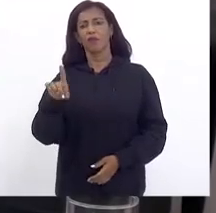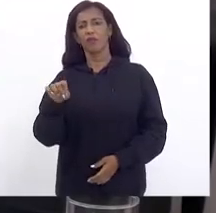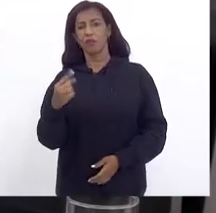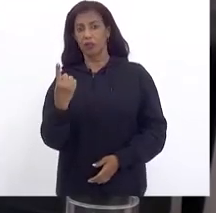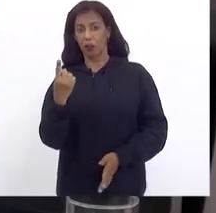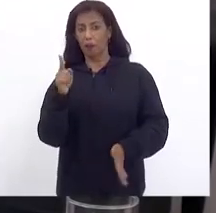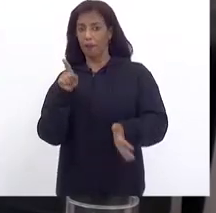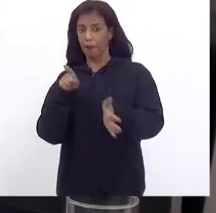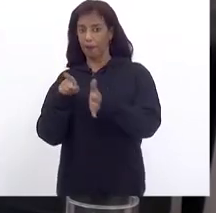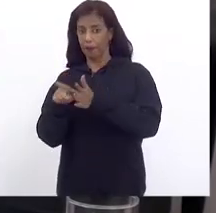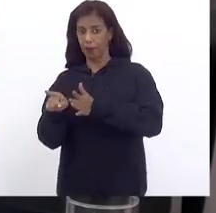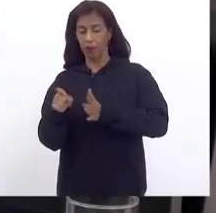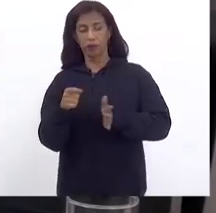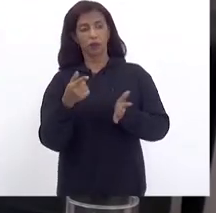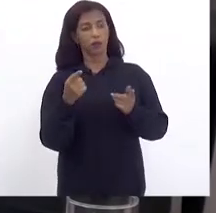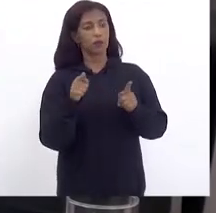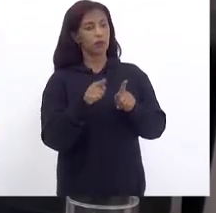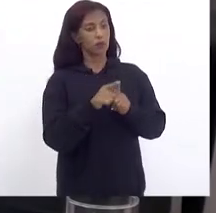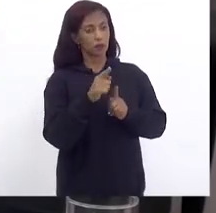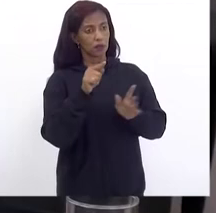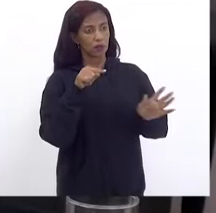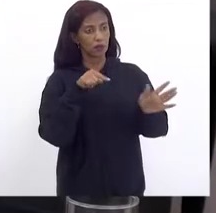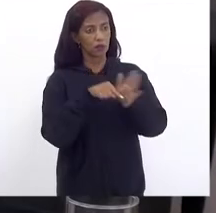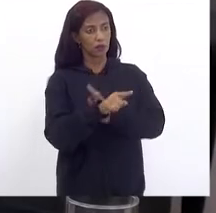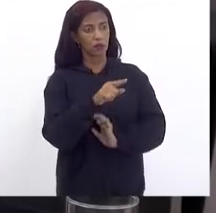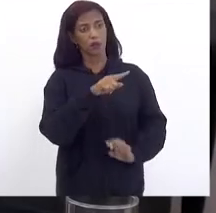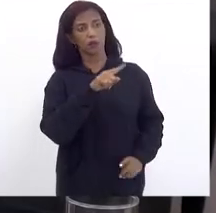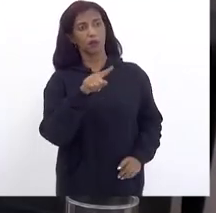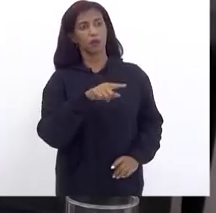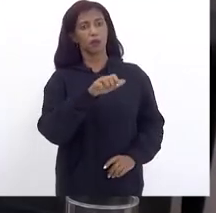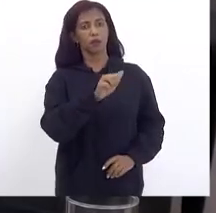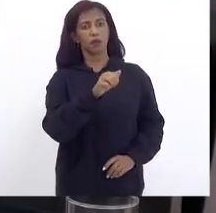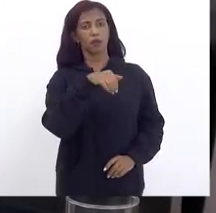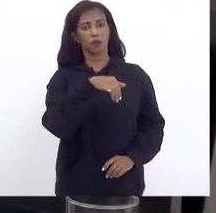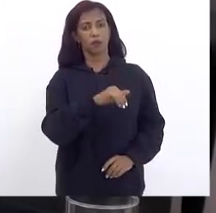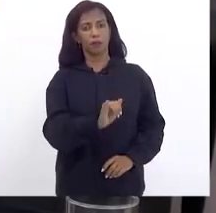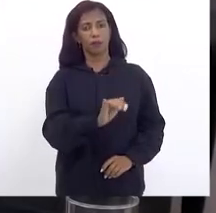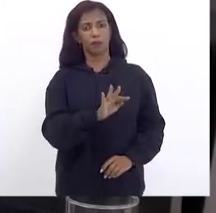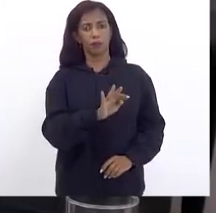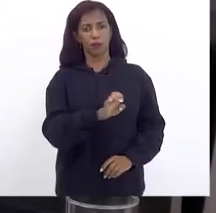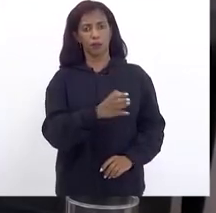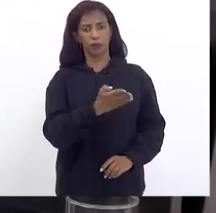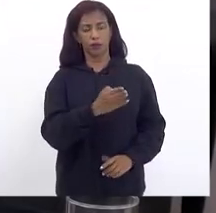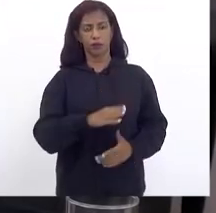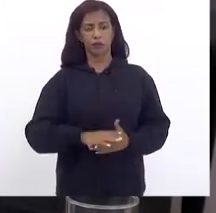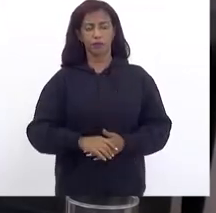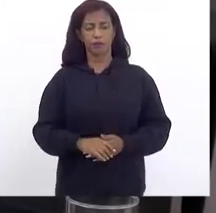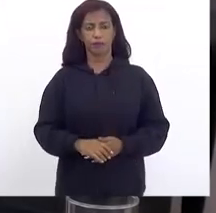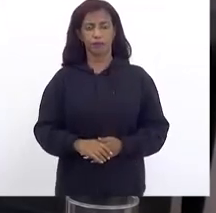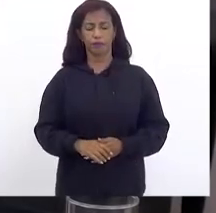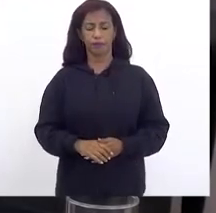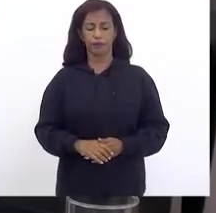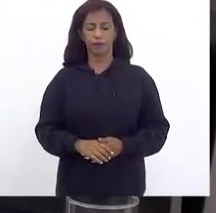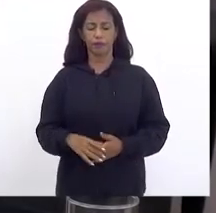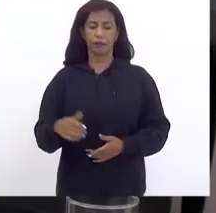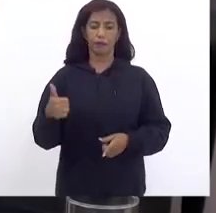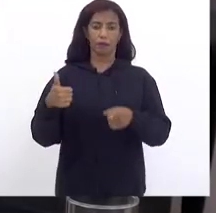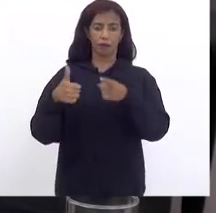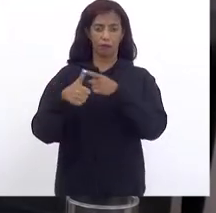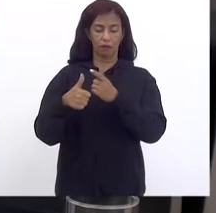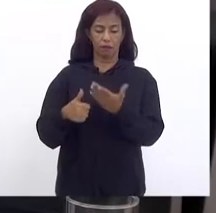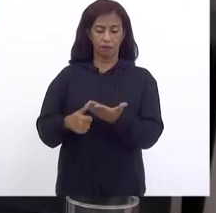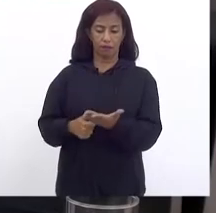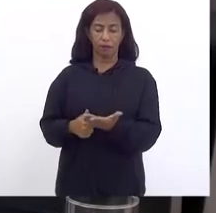ele E também quero Deixar uma pergunta Aqui para o secretário Zamit É o secretário De fazenda